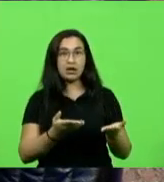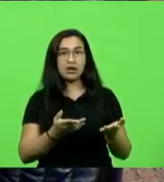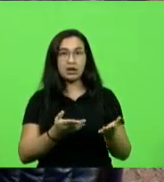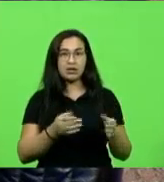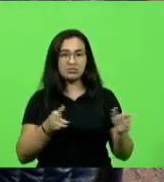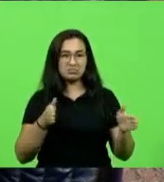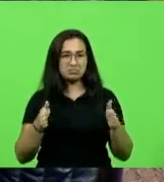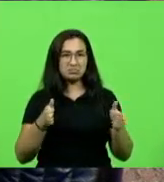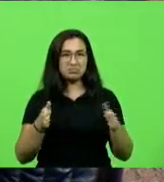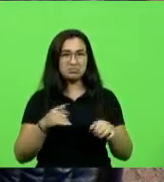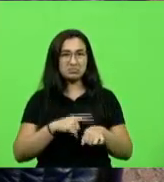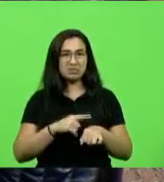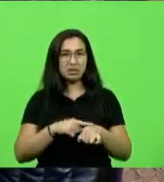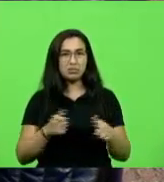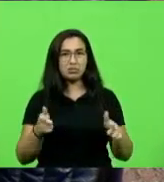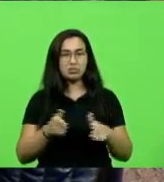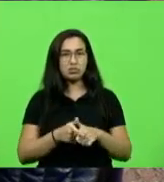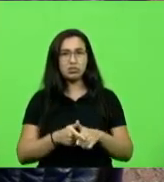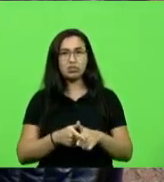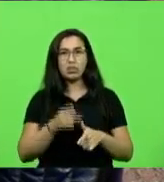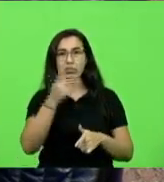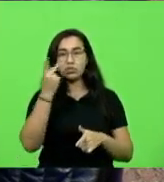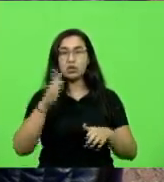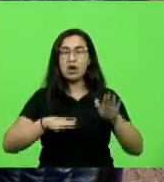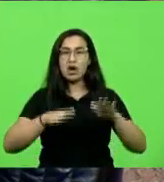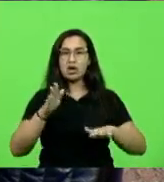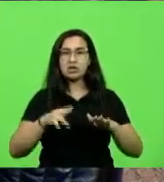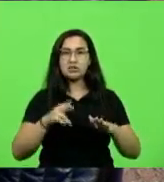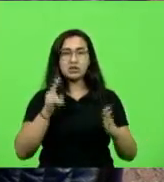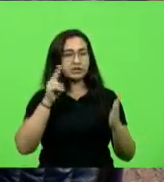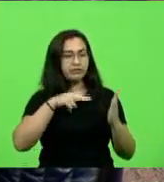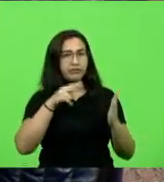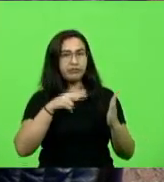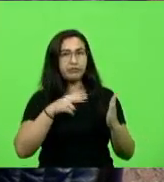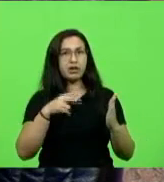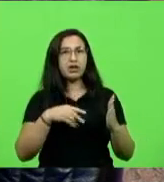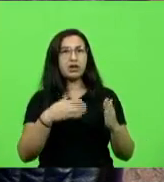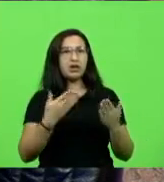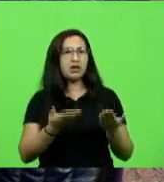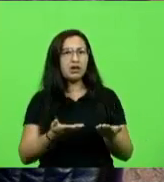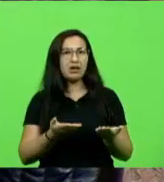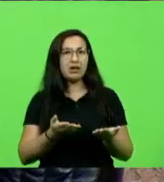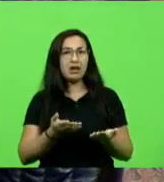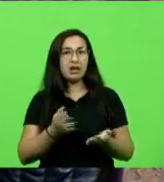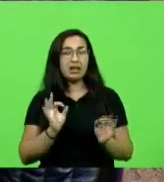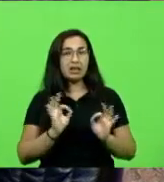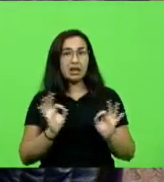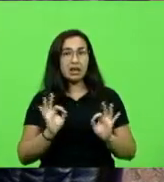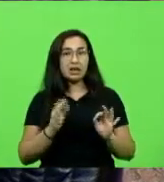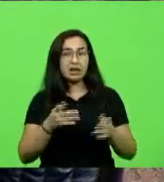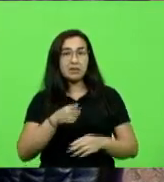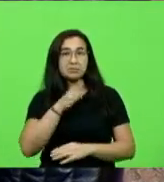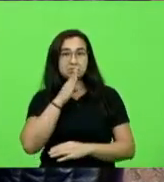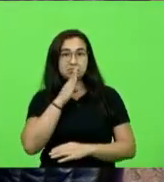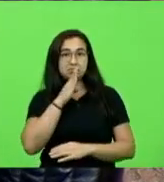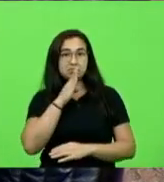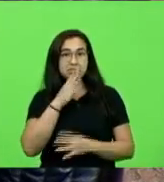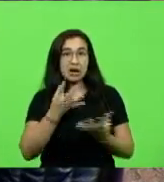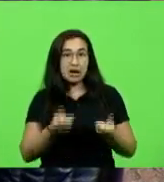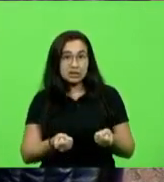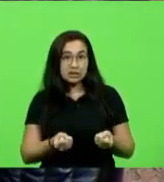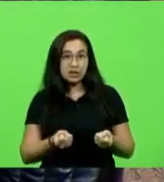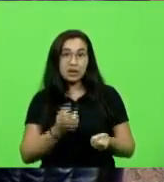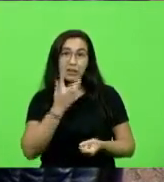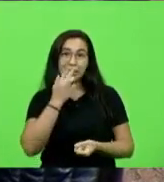tempo. Ora, muitas vezes a pessoa fica um dia ou dois sem olhar a conta e quem cala consente subentende-se que ela aceitou